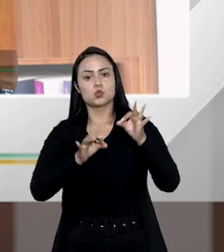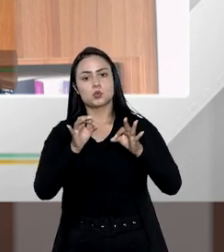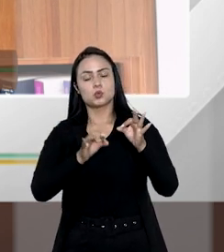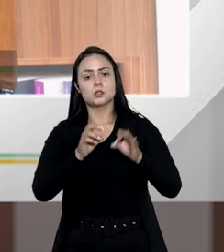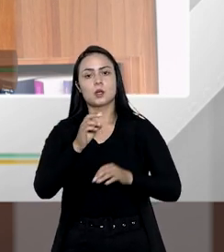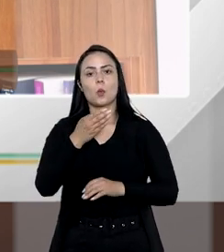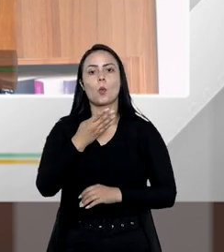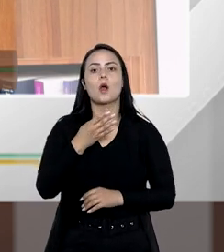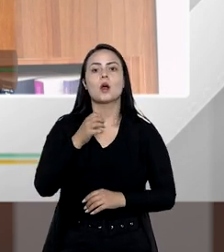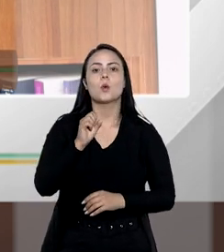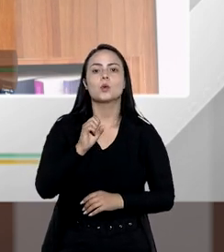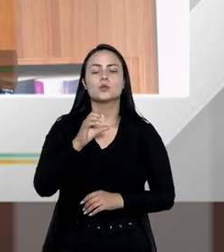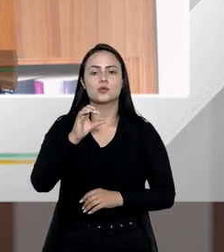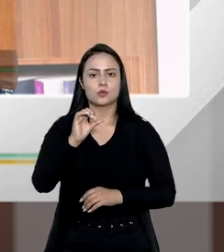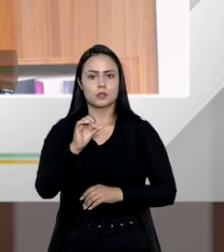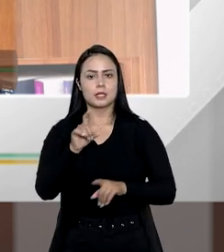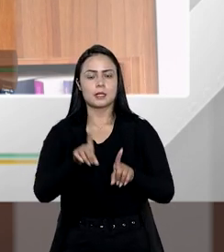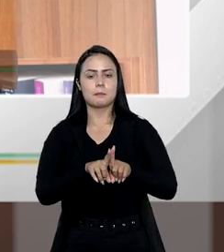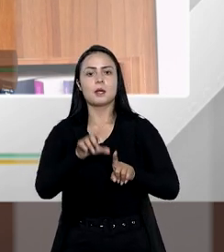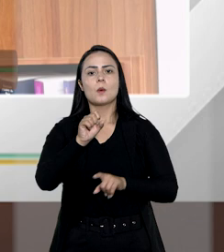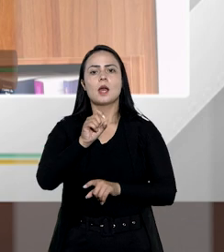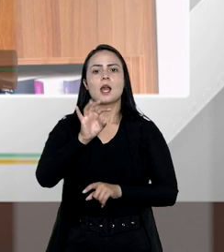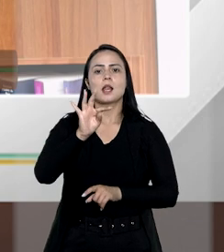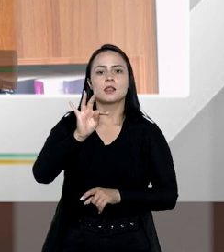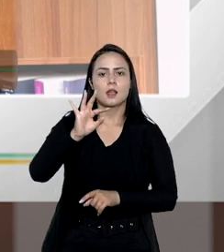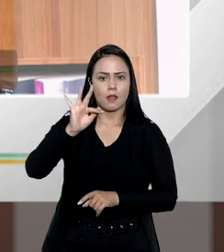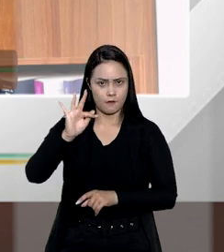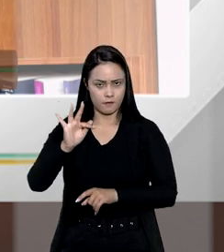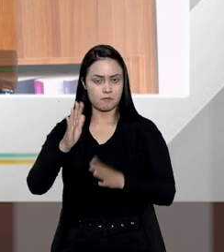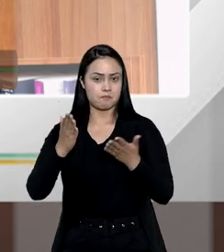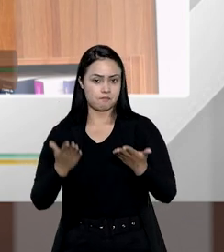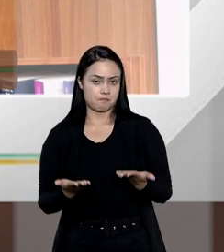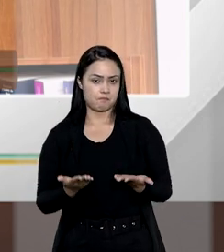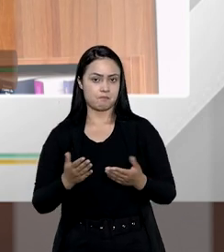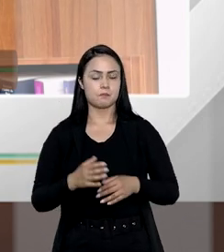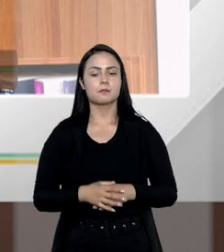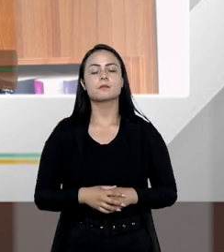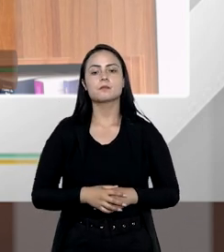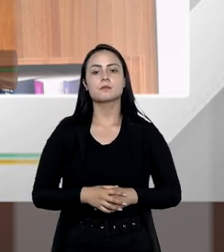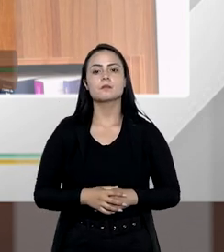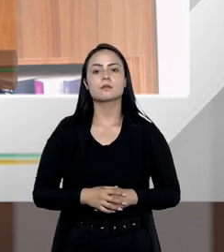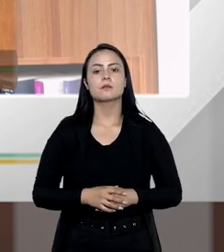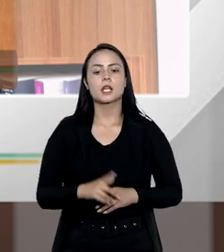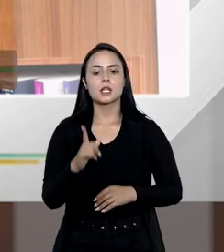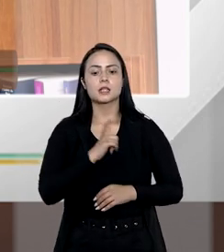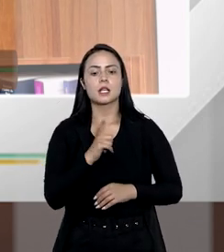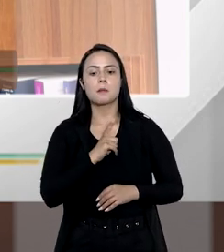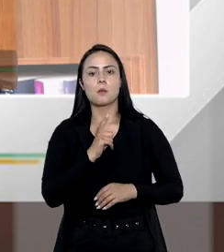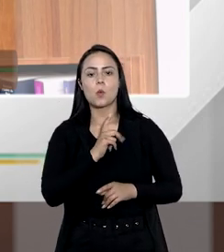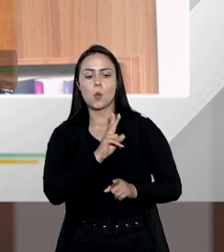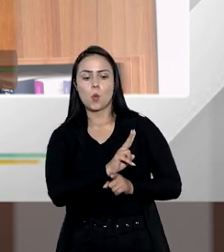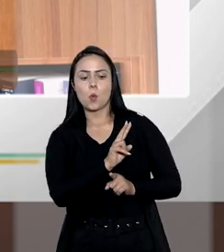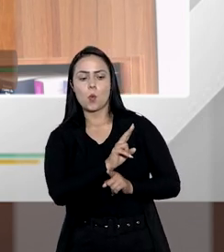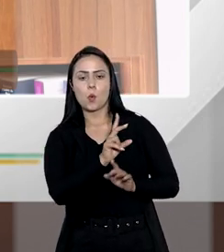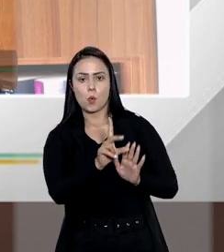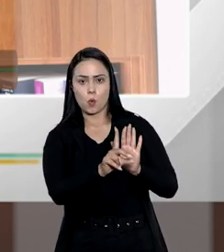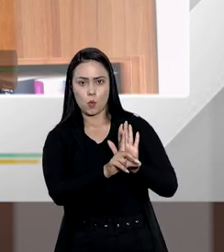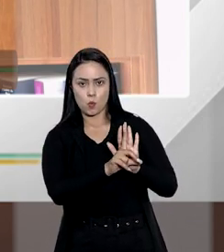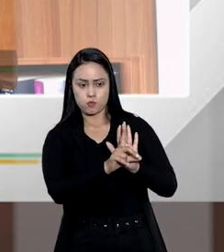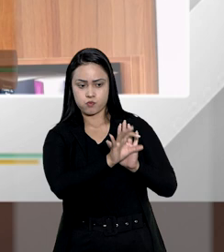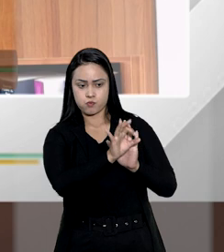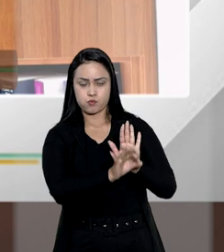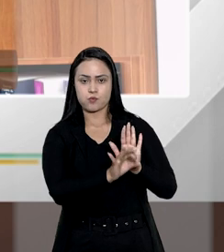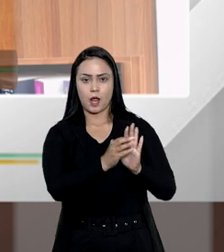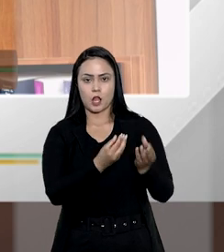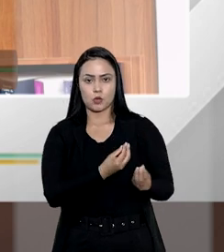temas 498 e 809 do STF. Mas, por nós termos essa reserva da legítima,